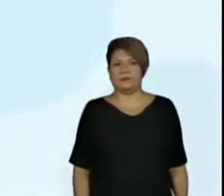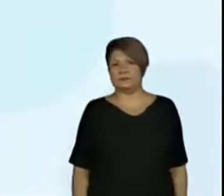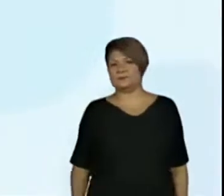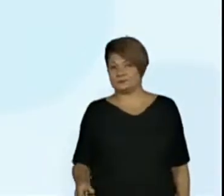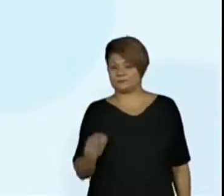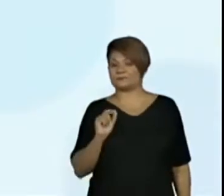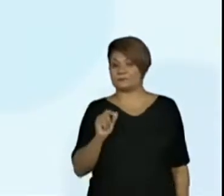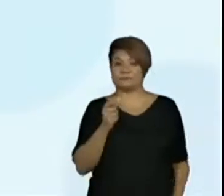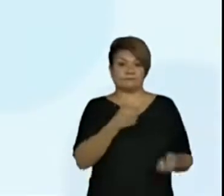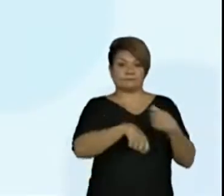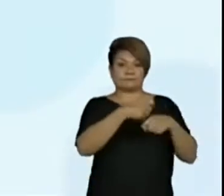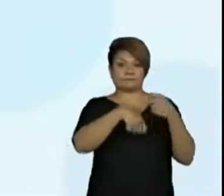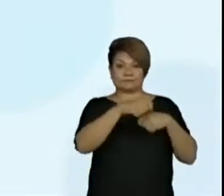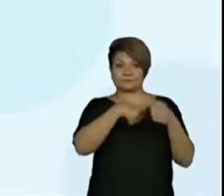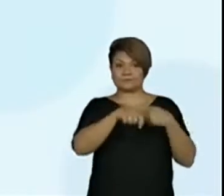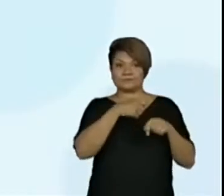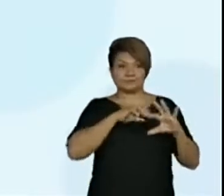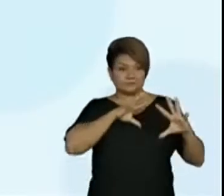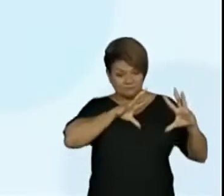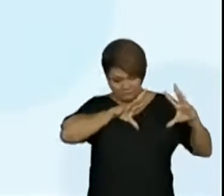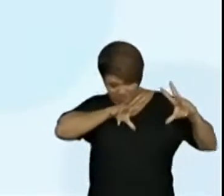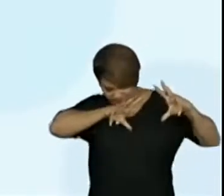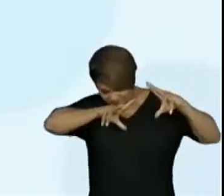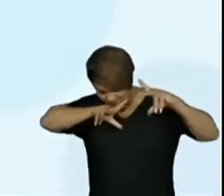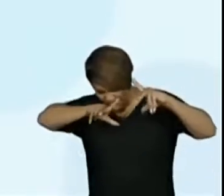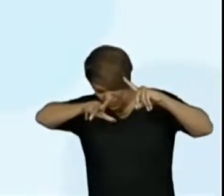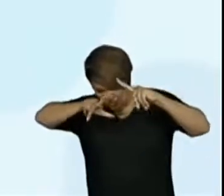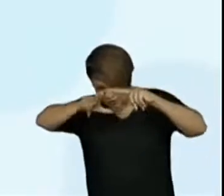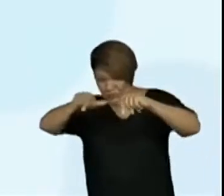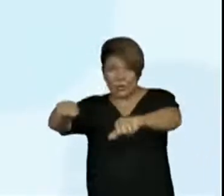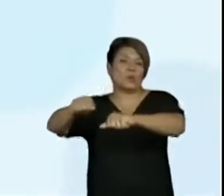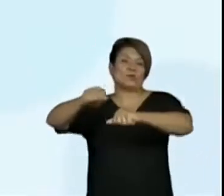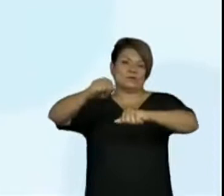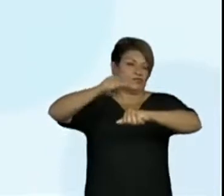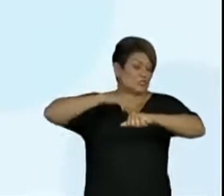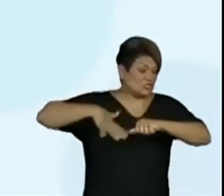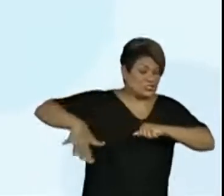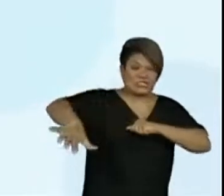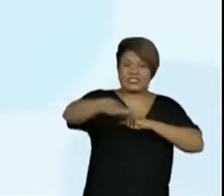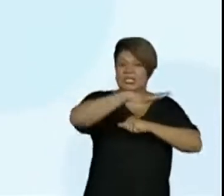administra todos os aspectos da escola.